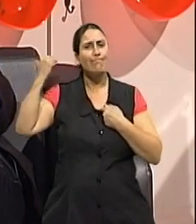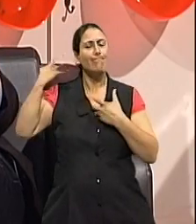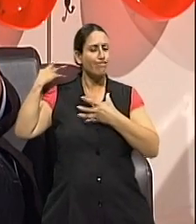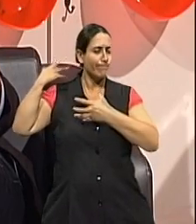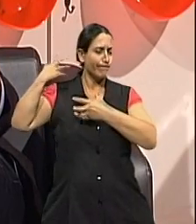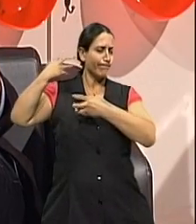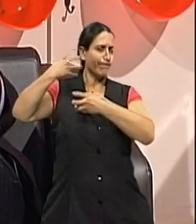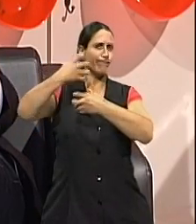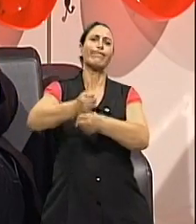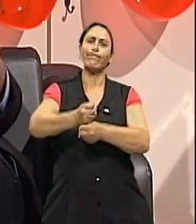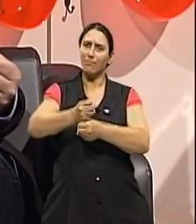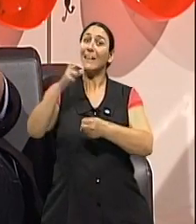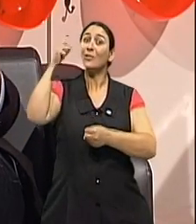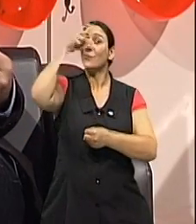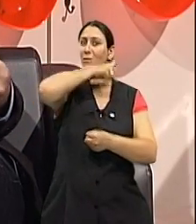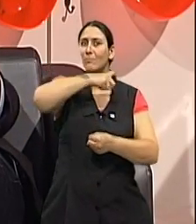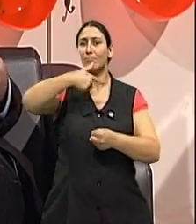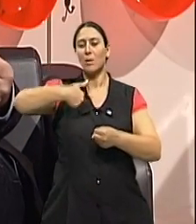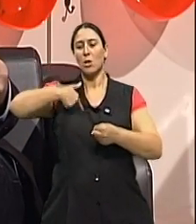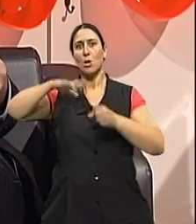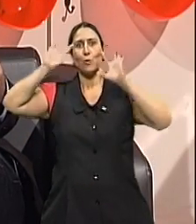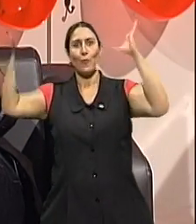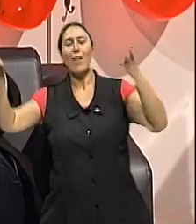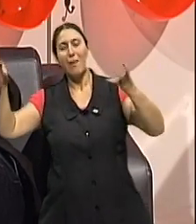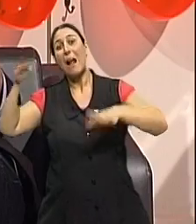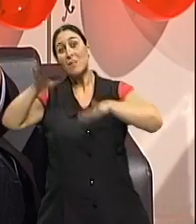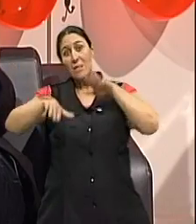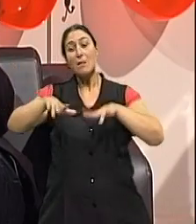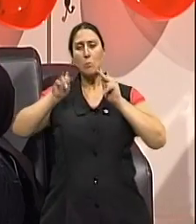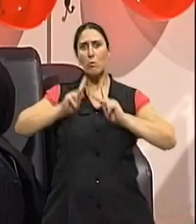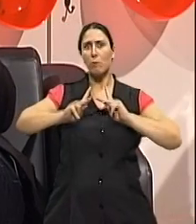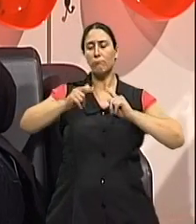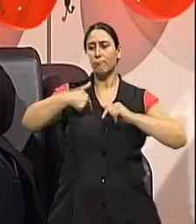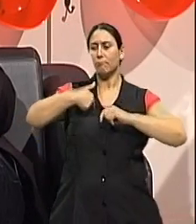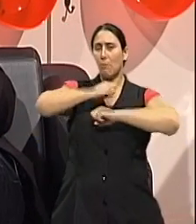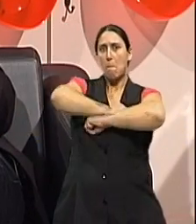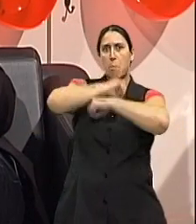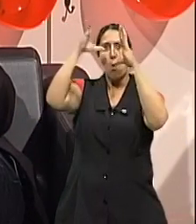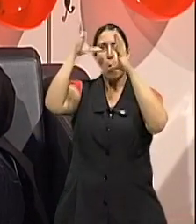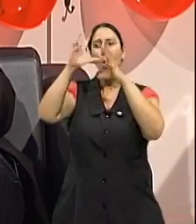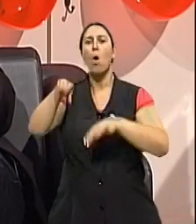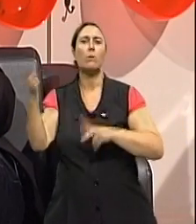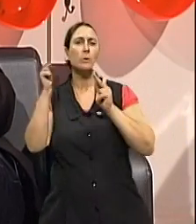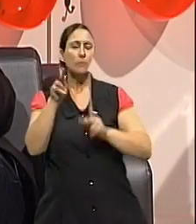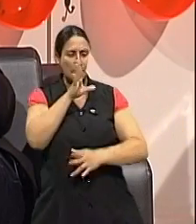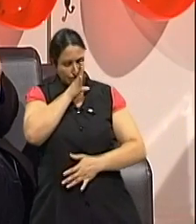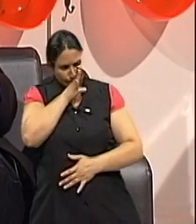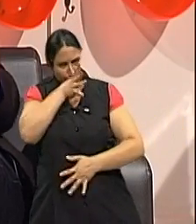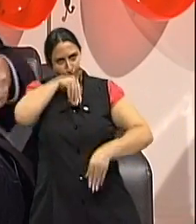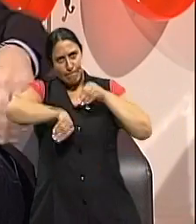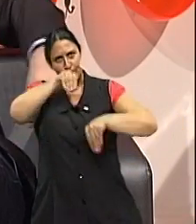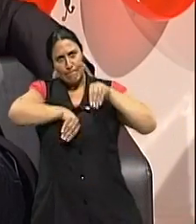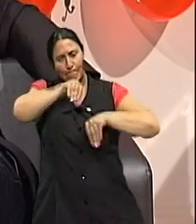são difíceis de lidar. E cada pessoa reage de um jeito, né? Então, quando a gente tenta generalizar estratégias, a gente, muitas